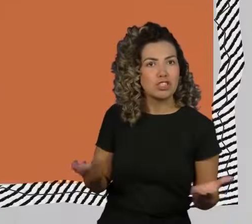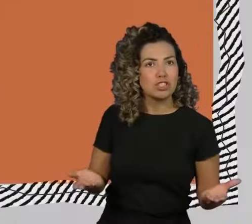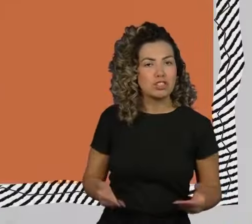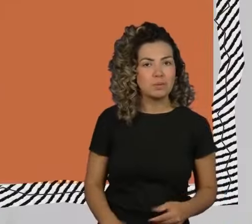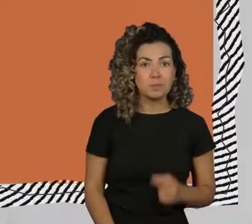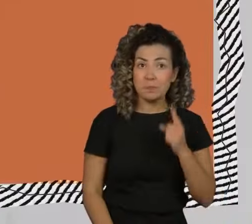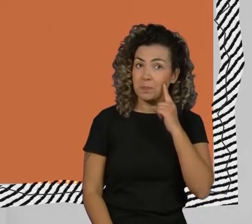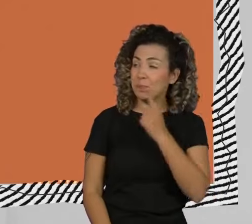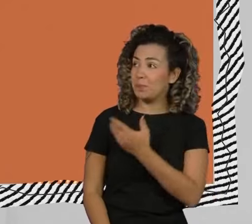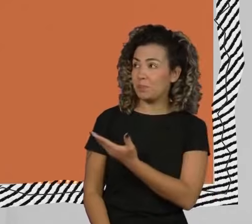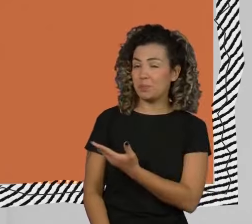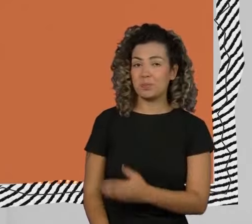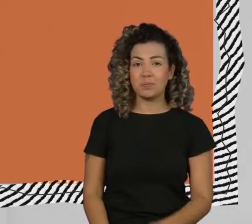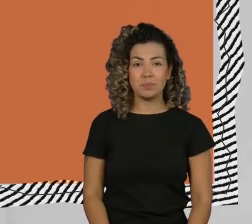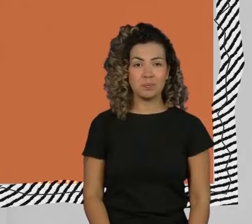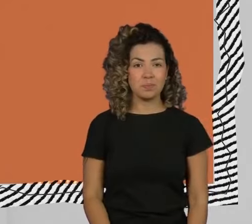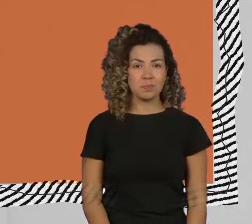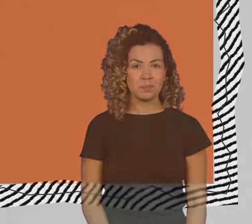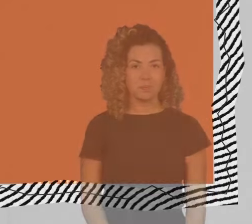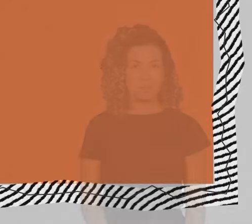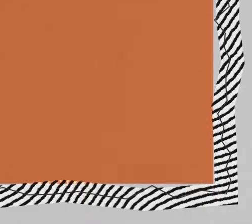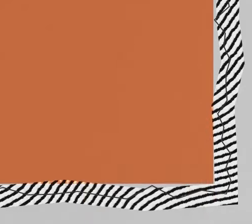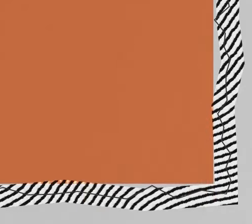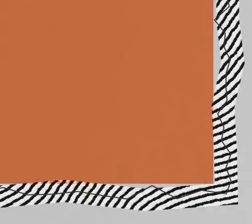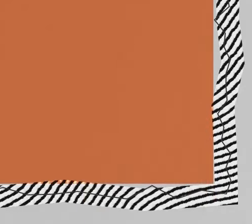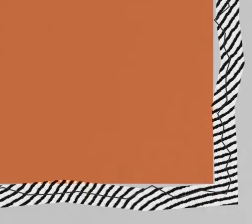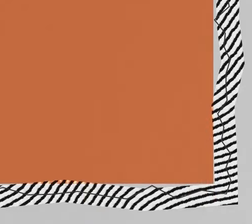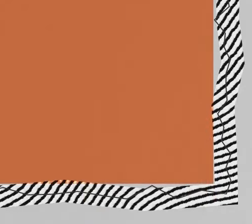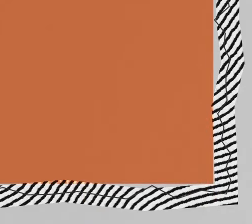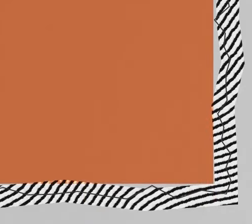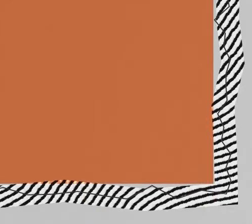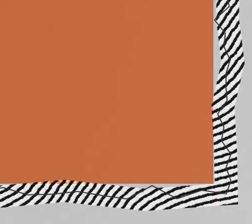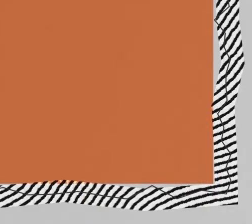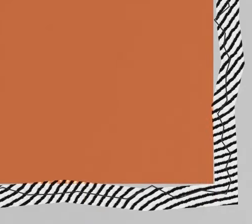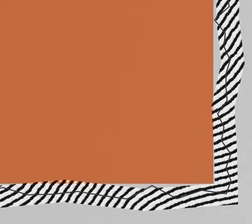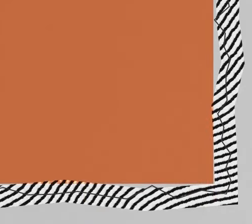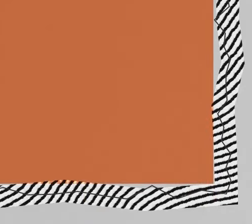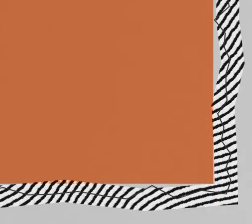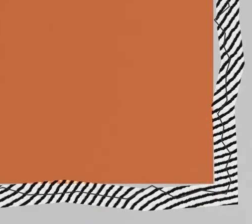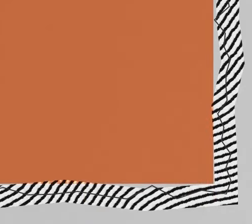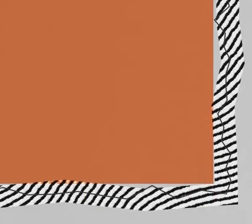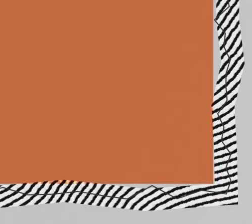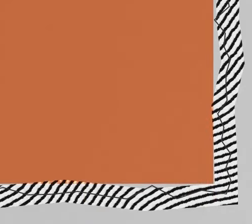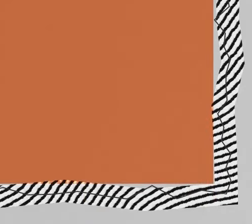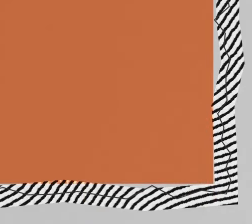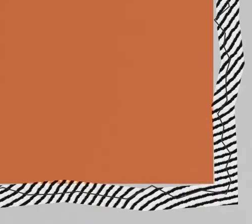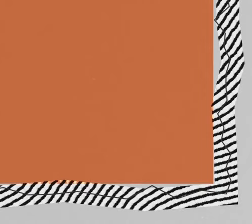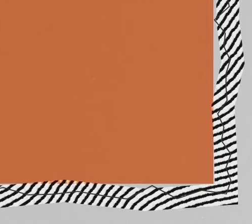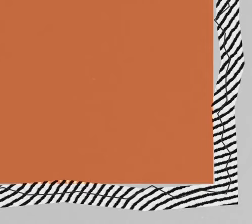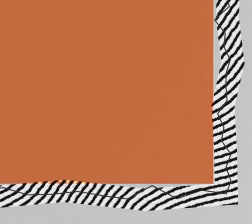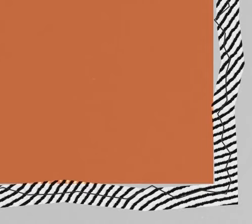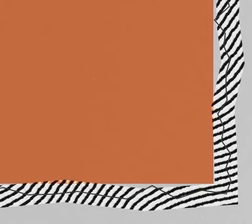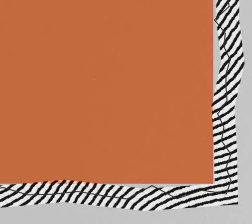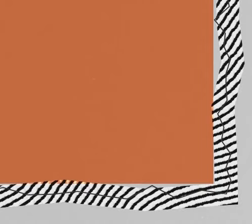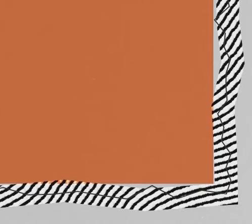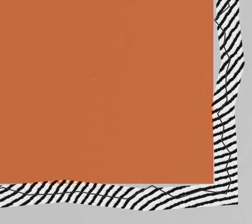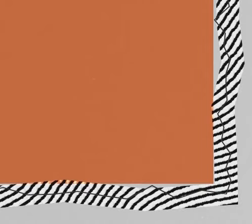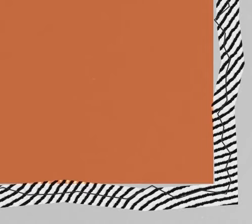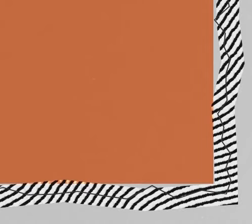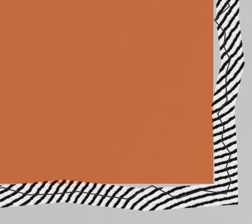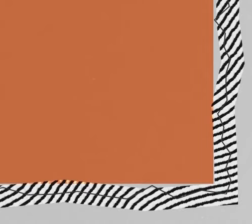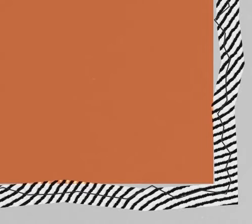Vocês vão saber que a fofoca pode ser um vírus. É um vírus. É um vírus. A Aedes a A e fofoca. São